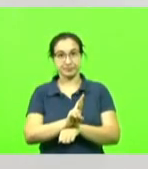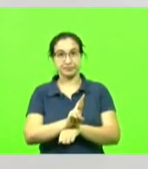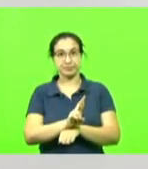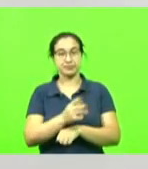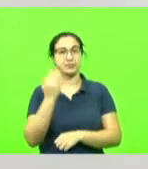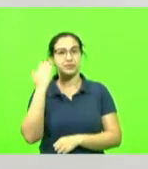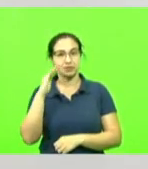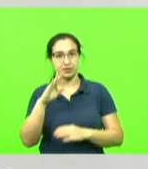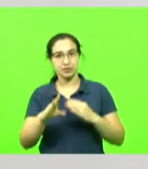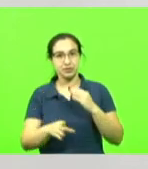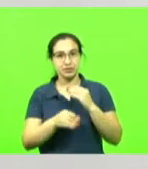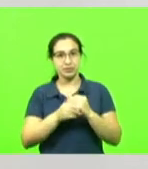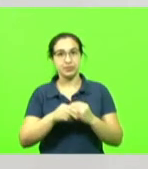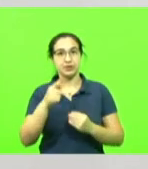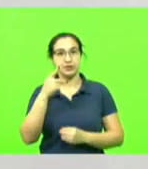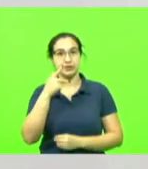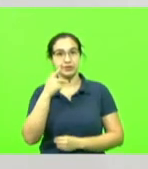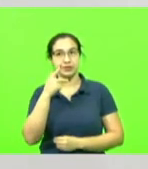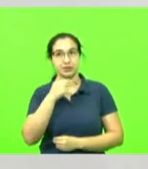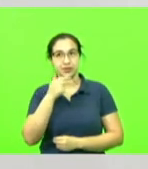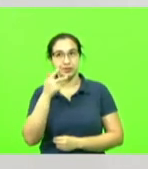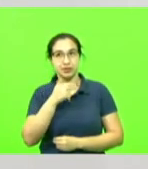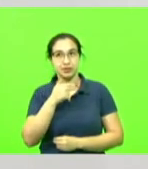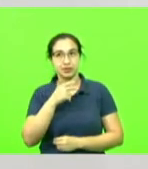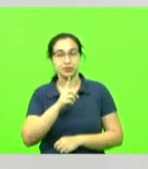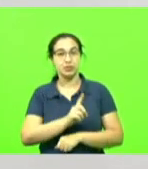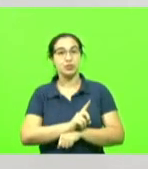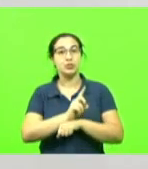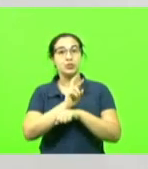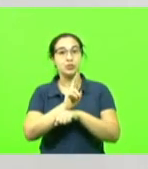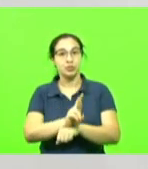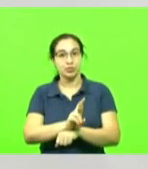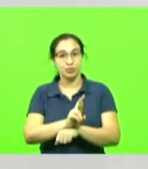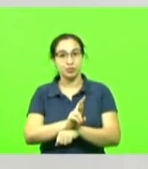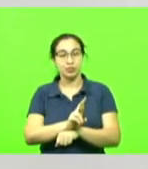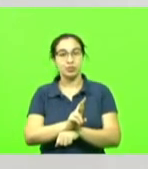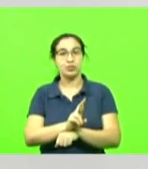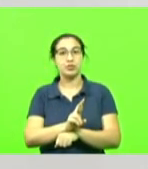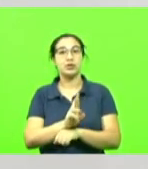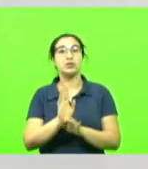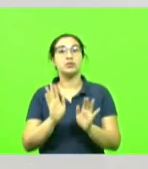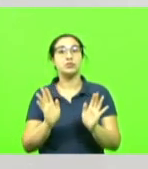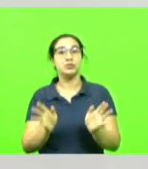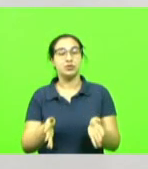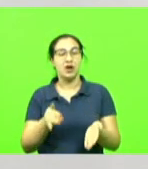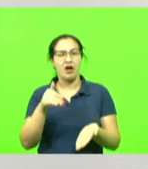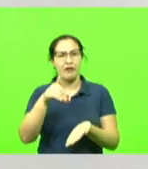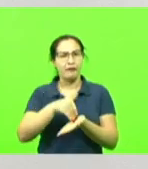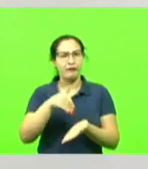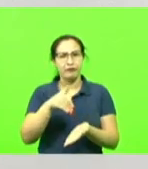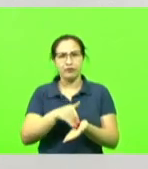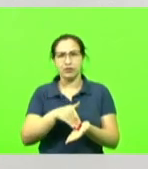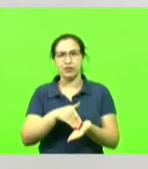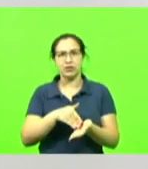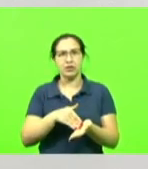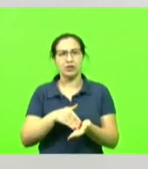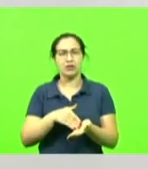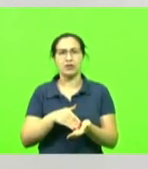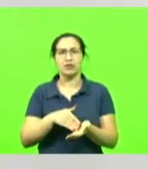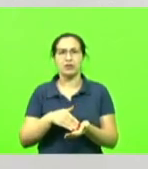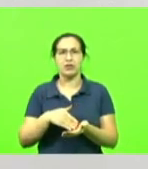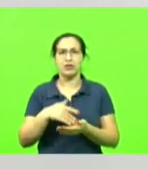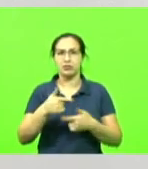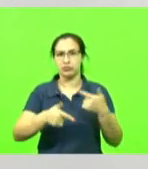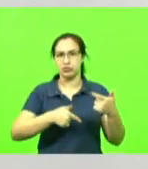deputado Kennedy Nunes, com doutorado, já quase no seu final de carreira, do terço médio da